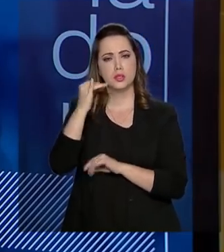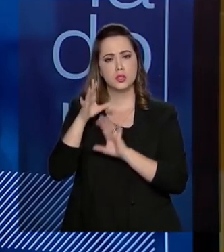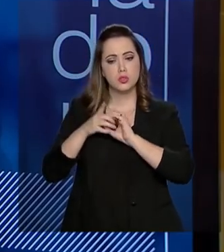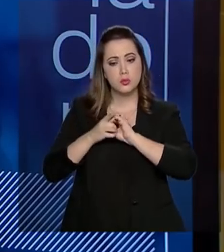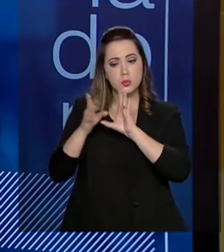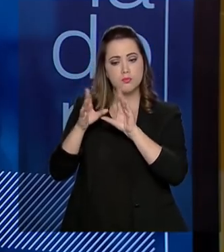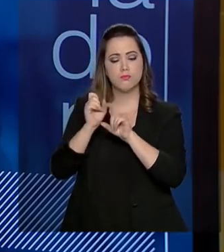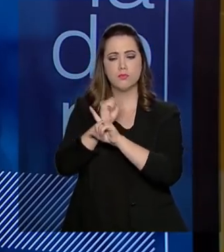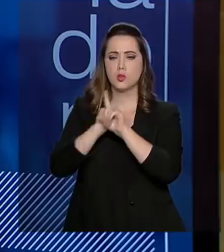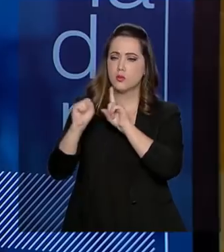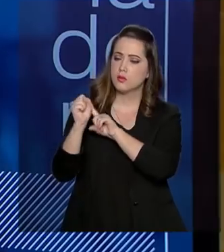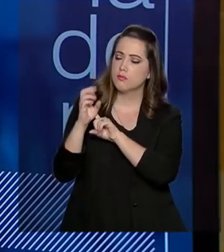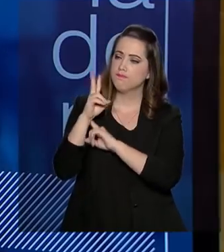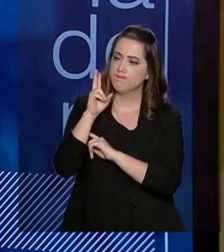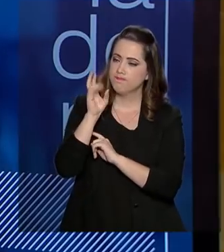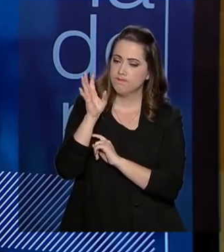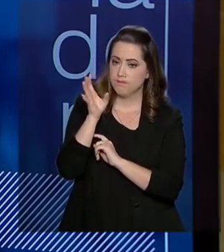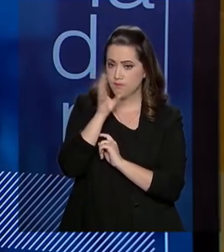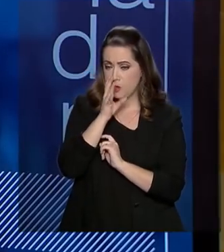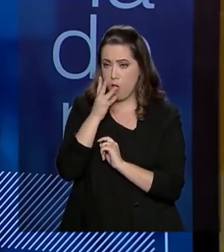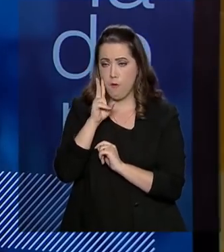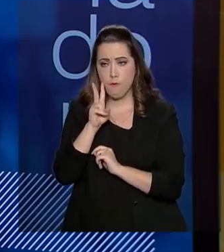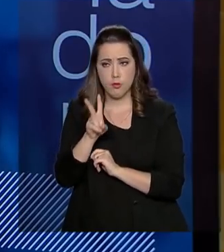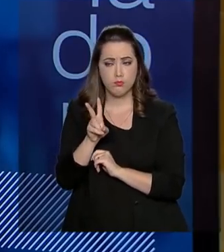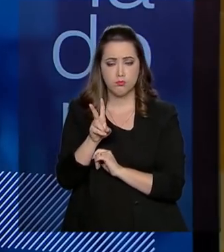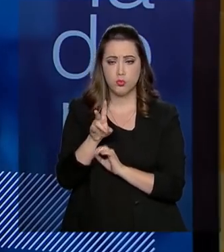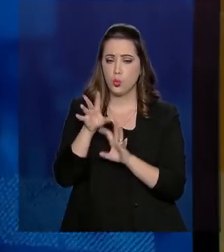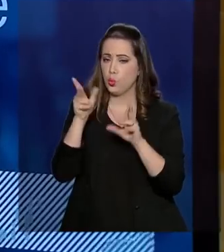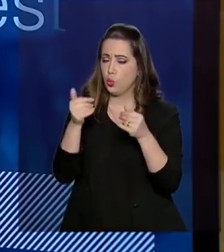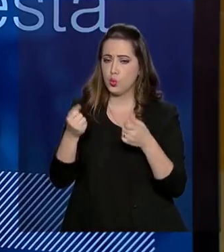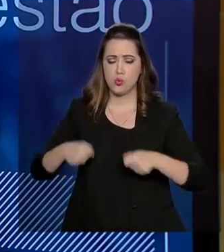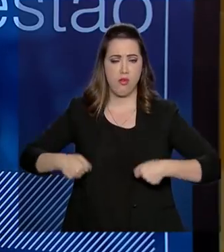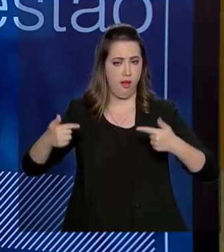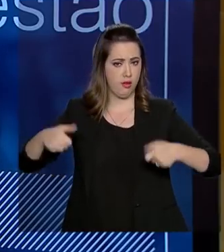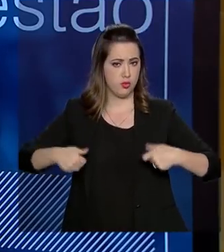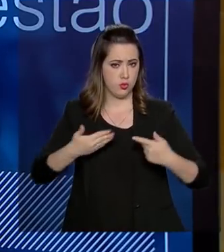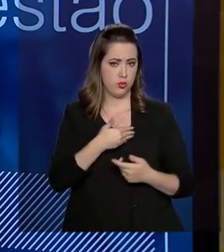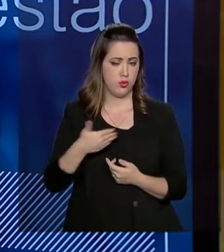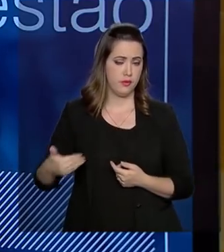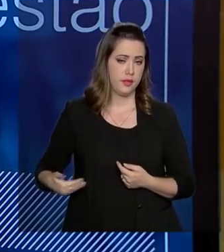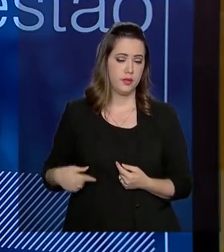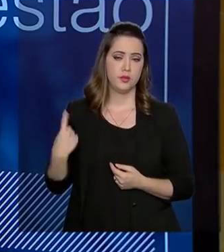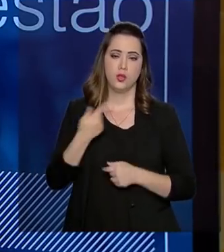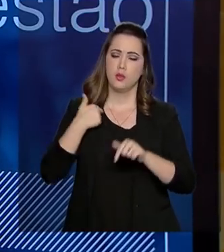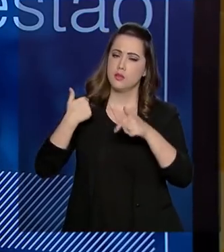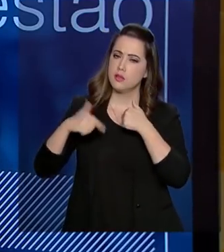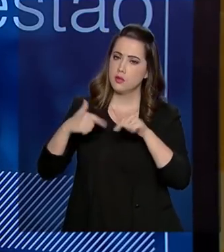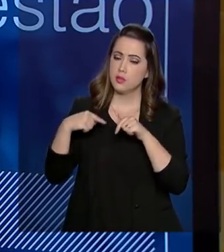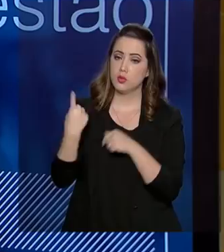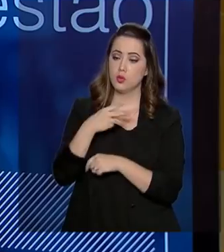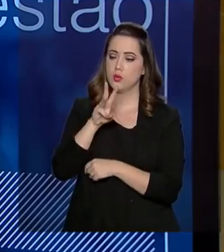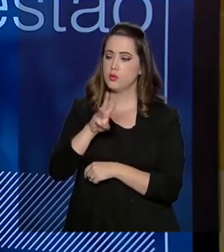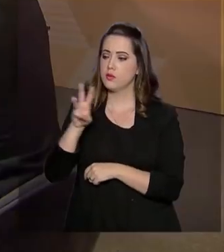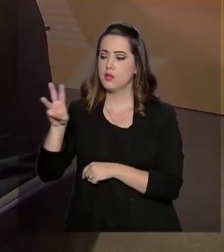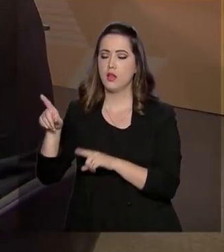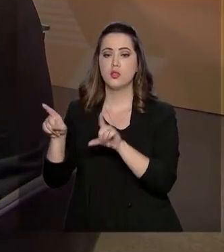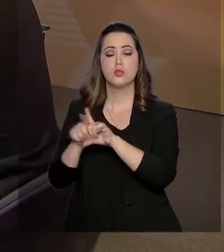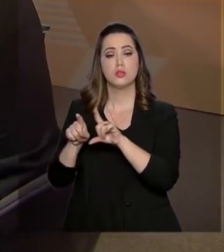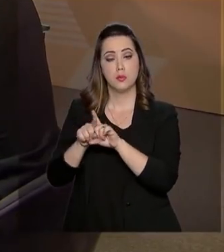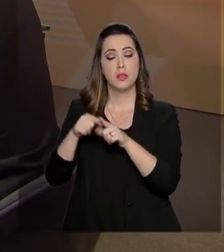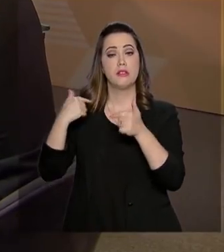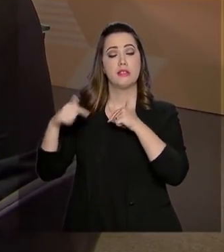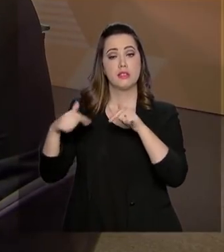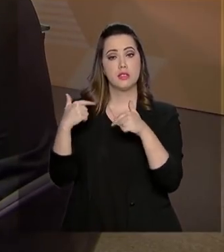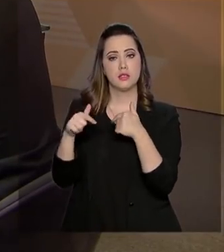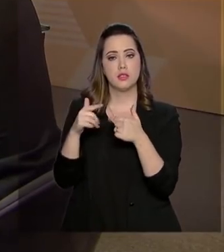democracia, que o controle social. Eles podem, o cidadão pode acompanhar a utilização dos gastos públicos. Nós estamos trabalhando com o nosso portal da transparência, mas também estamos